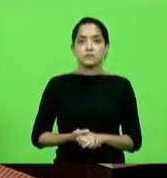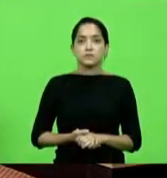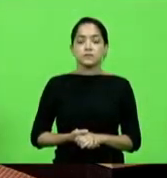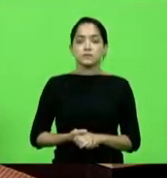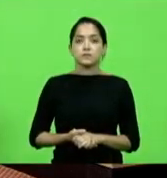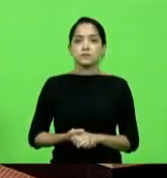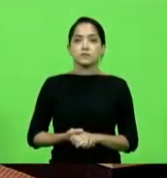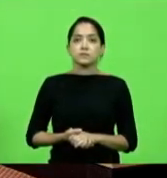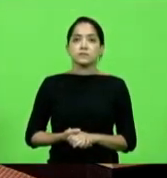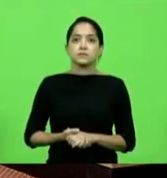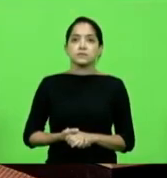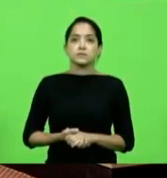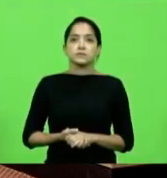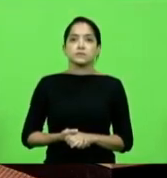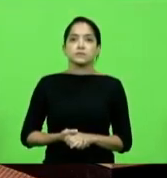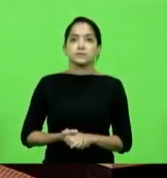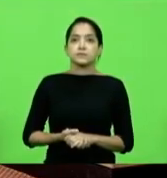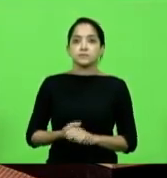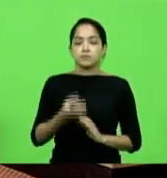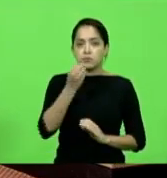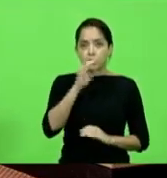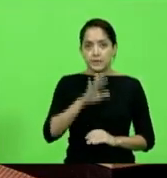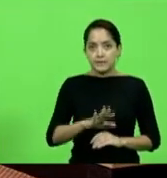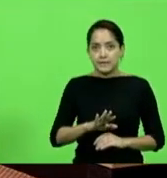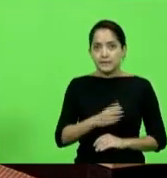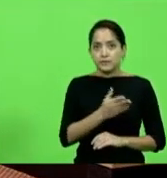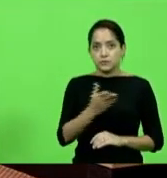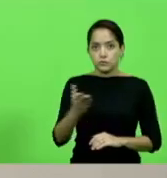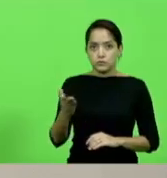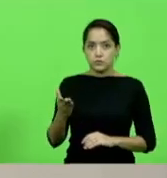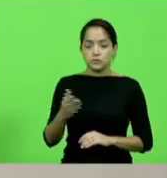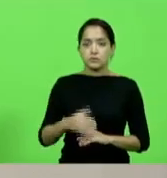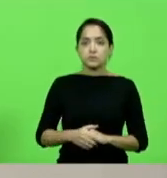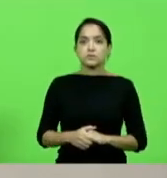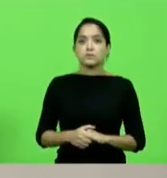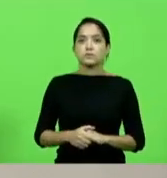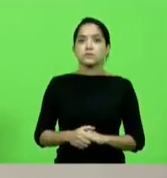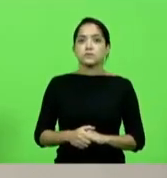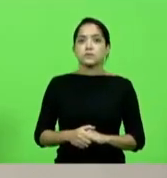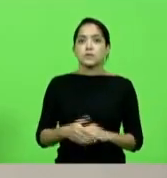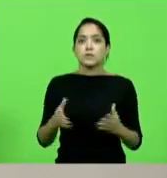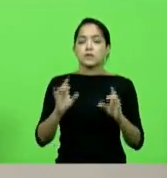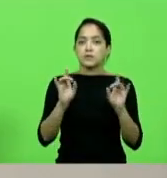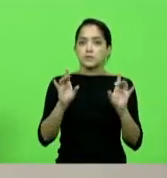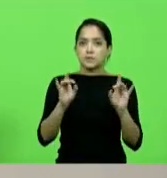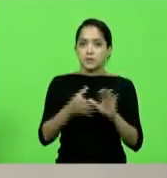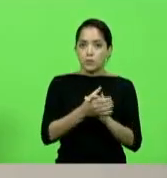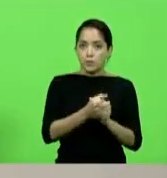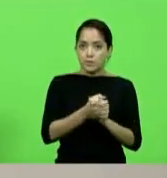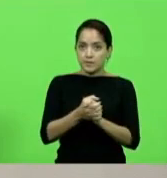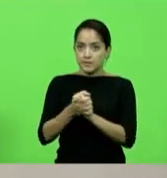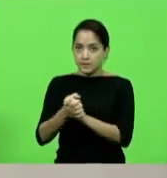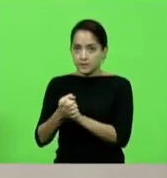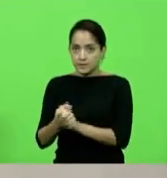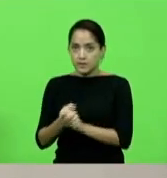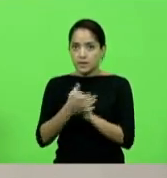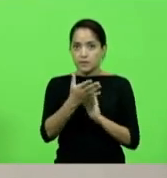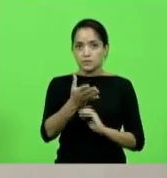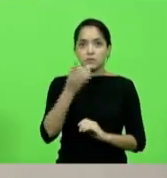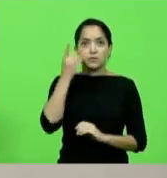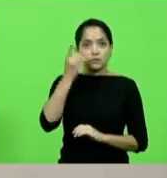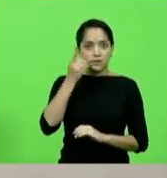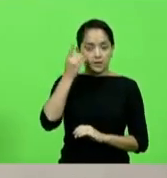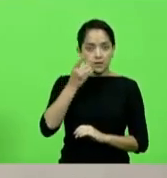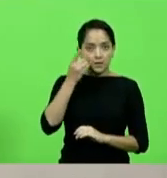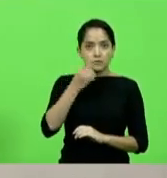Olá, boa tarde a todos os catarinenses, de uma maneira especial quero cumprimentar todos nossos deputados, nossas